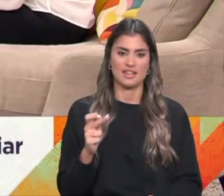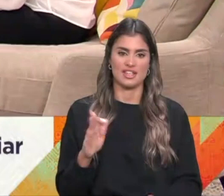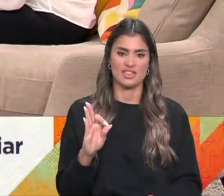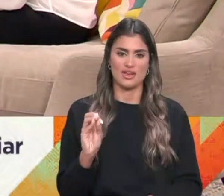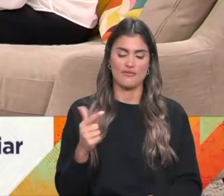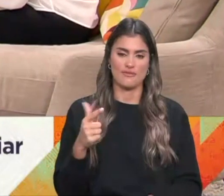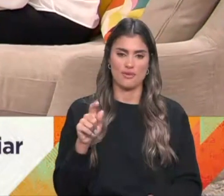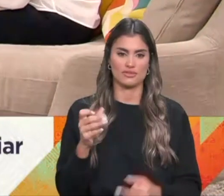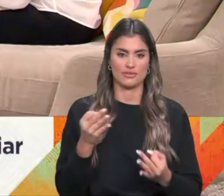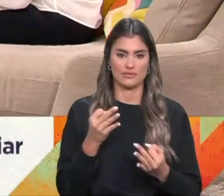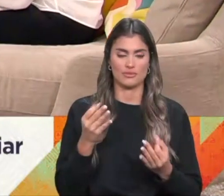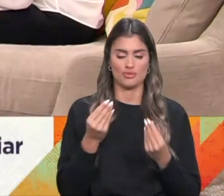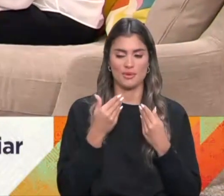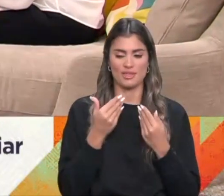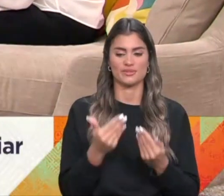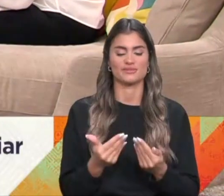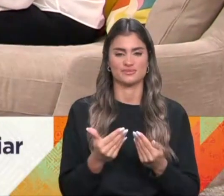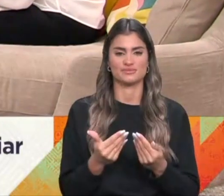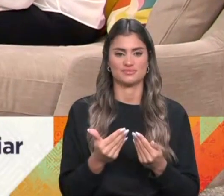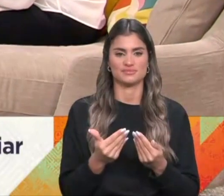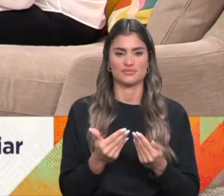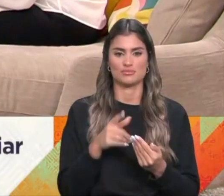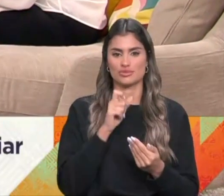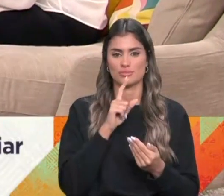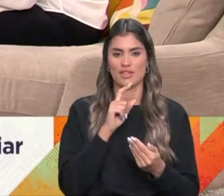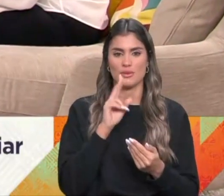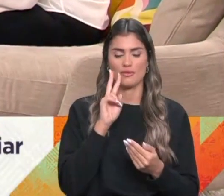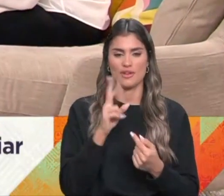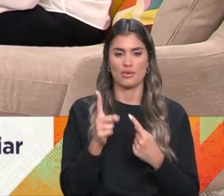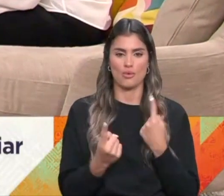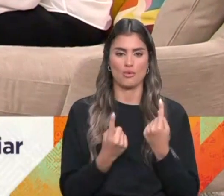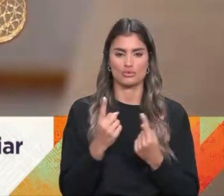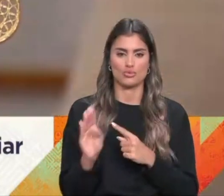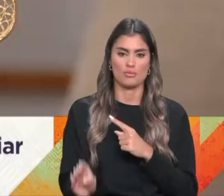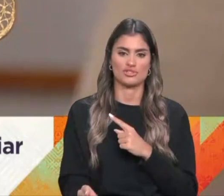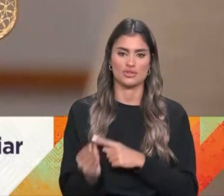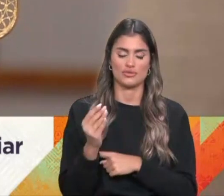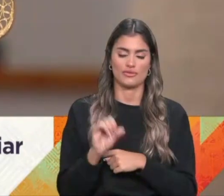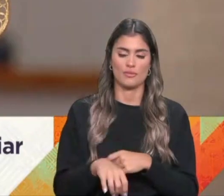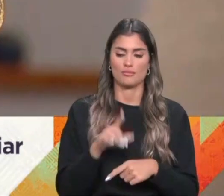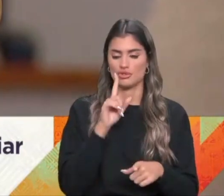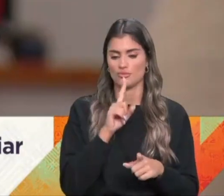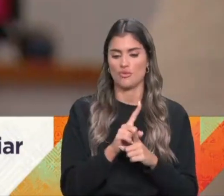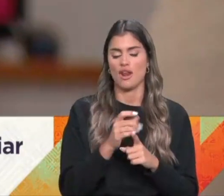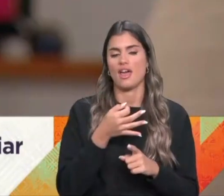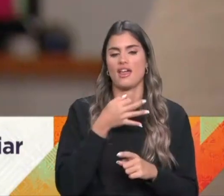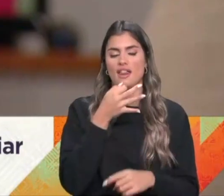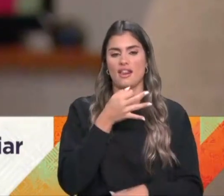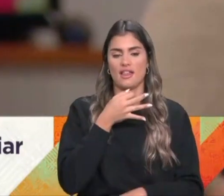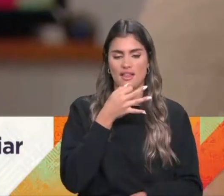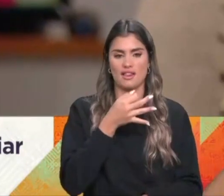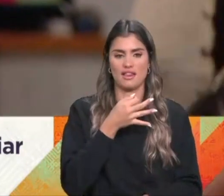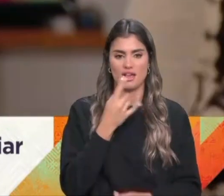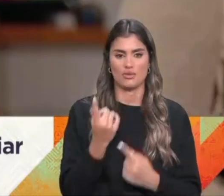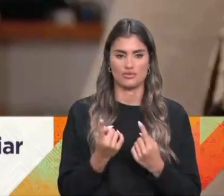obrigada. Estamos também com a possibilidade de ver algumas das suas peças ali naquela mesa. Tem ali algumas das